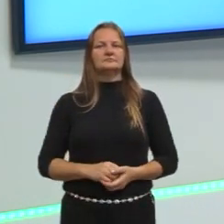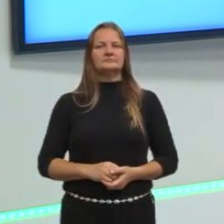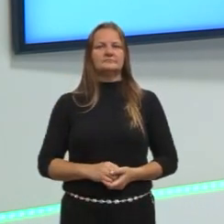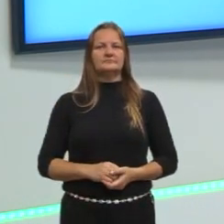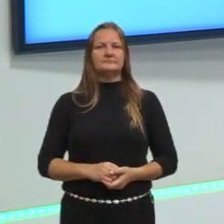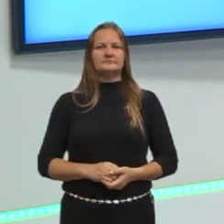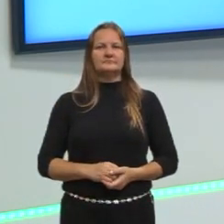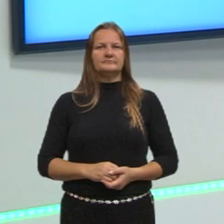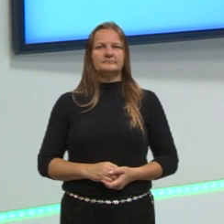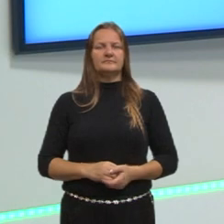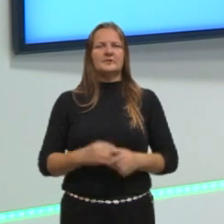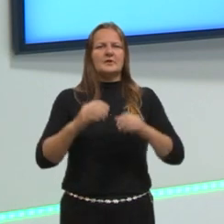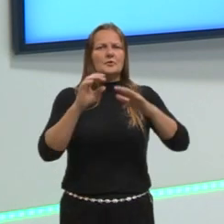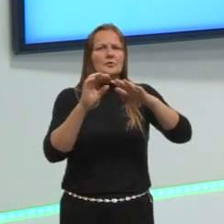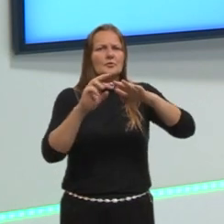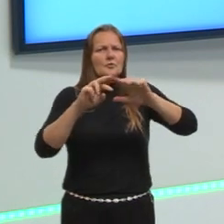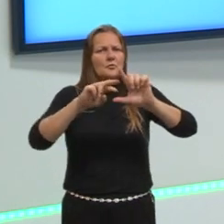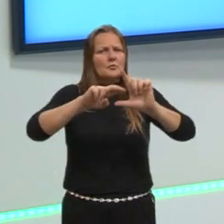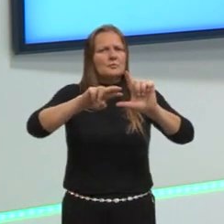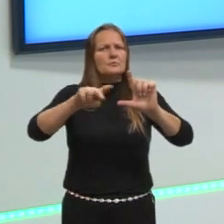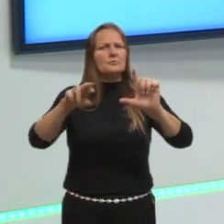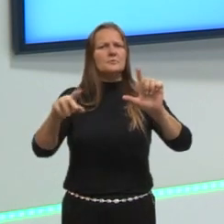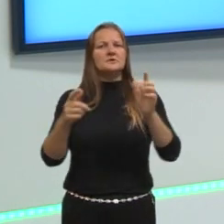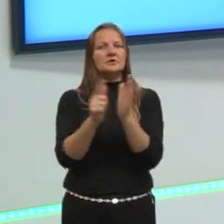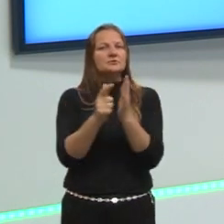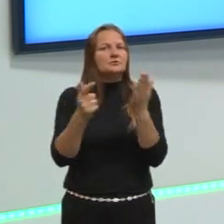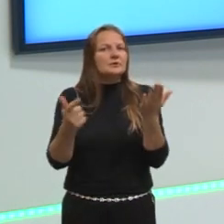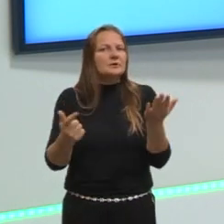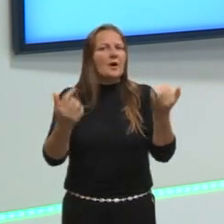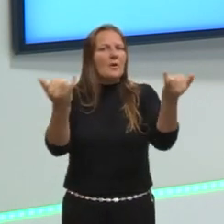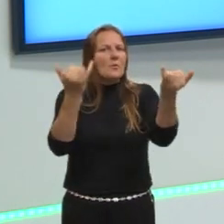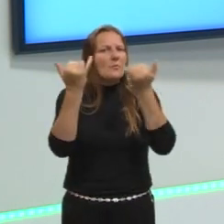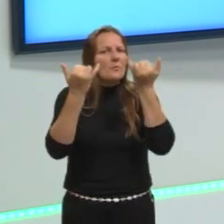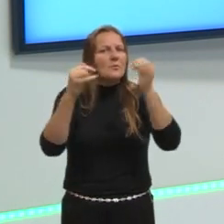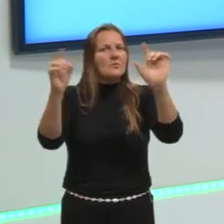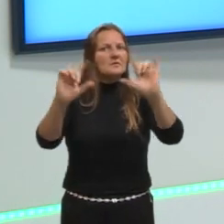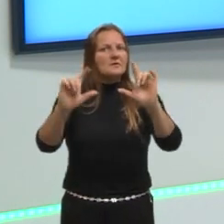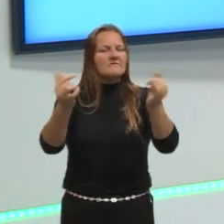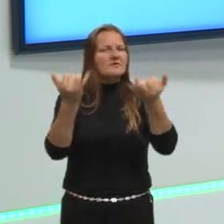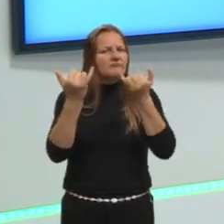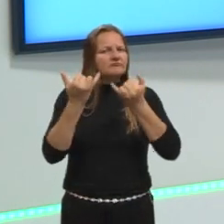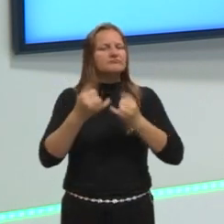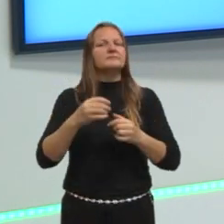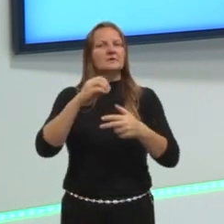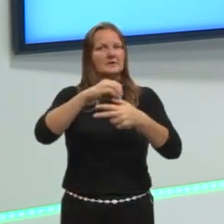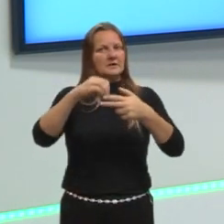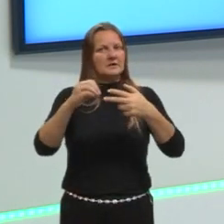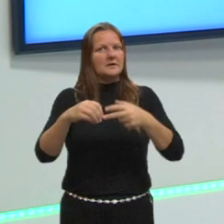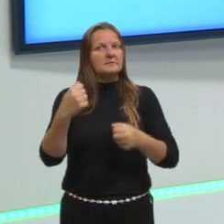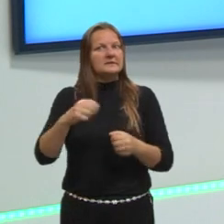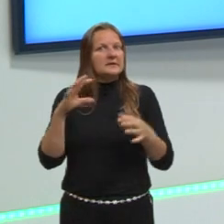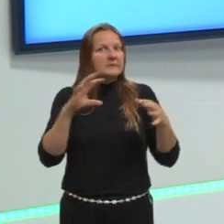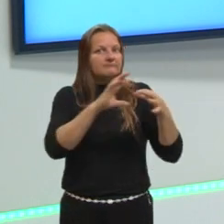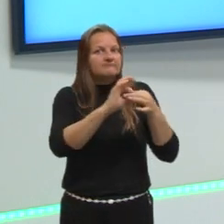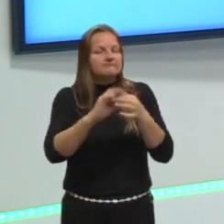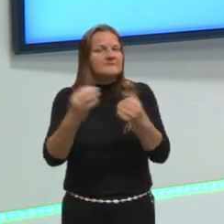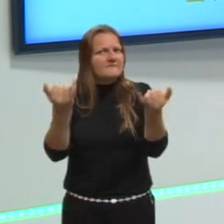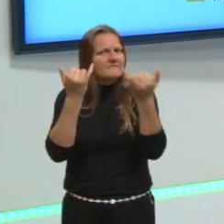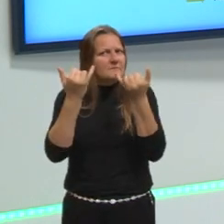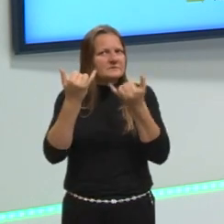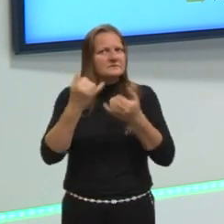Estão nas mídias, jornais, que o Enem também traz bastante. É bom estar informado.